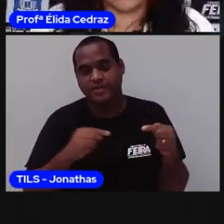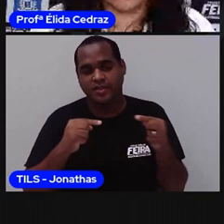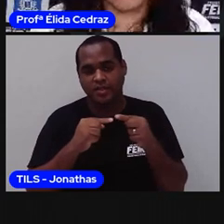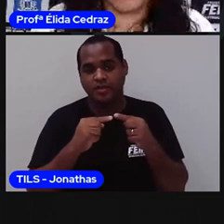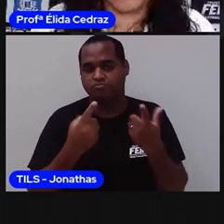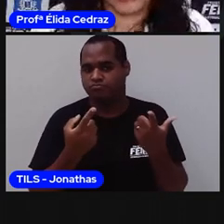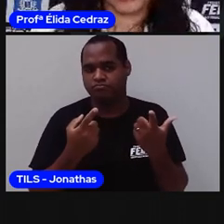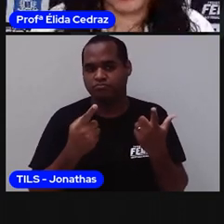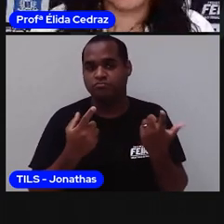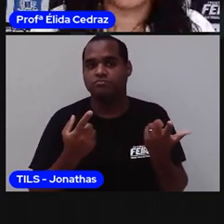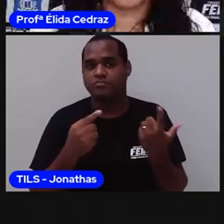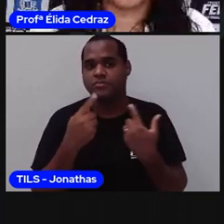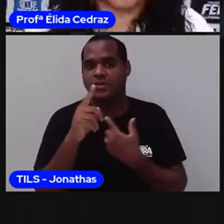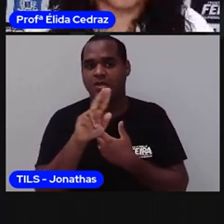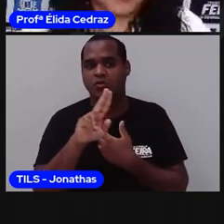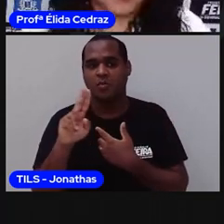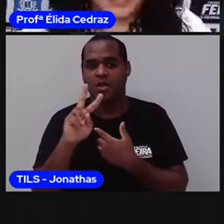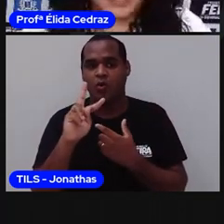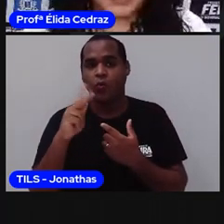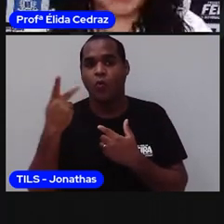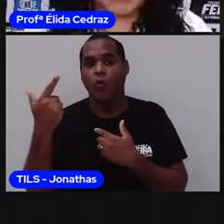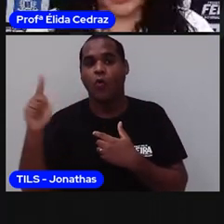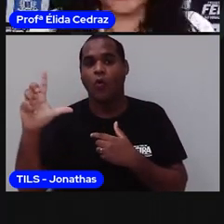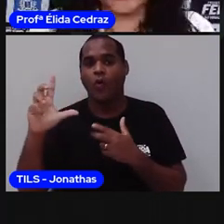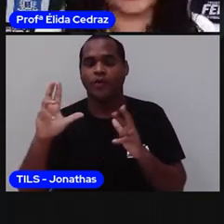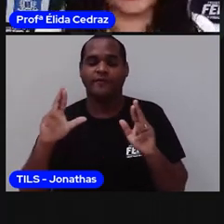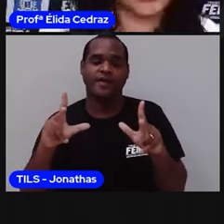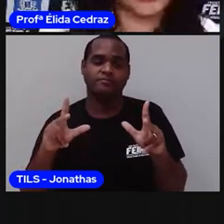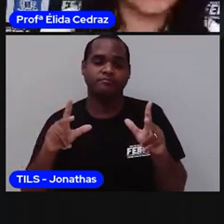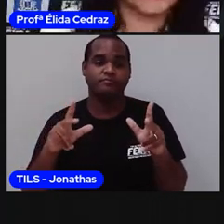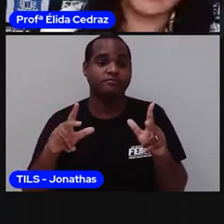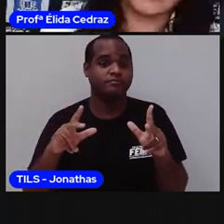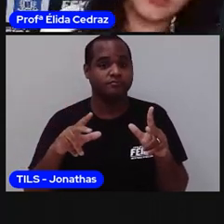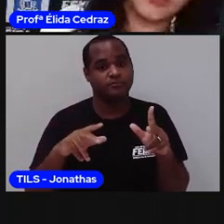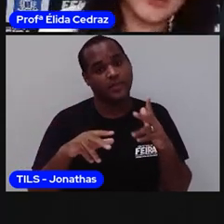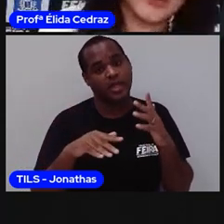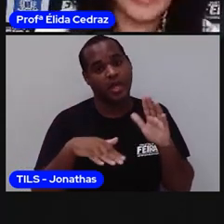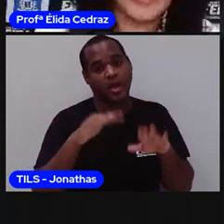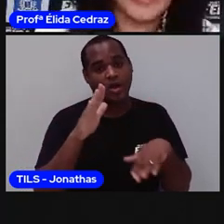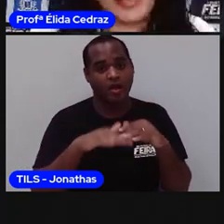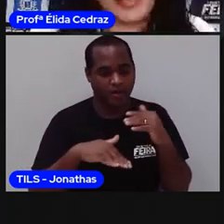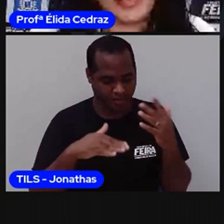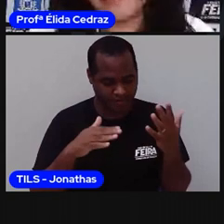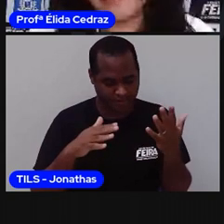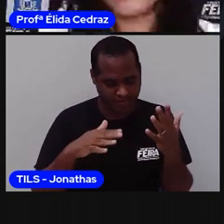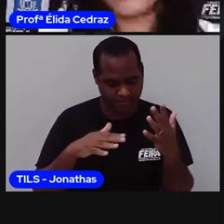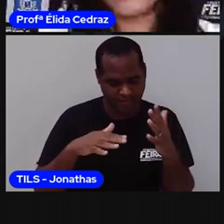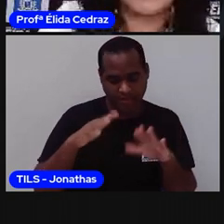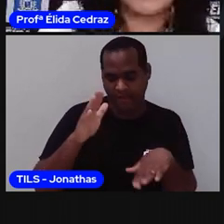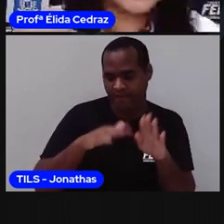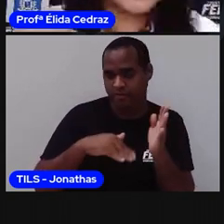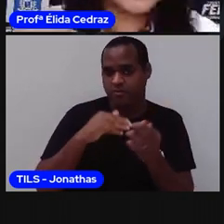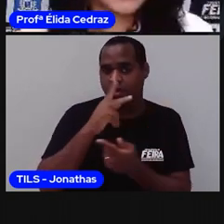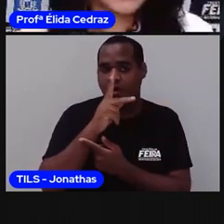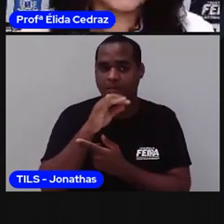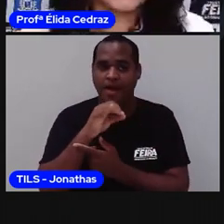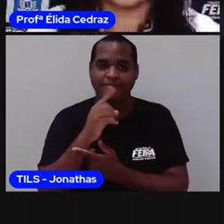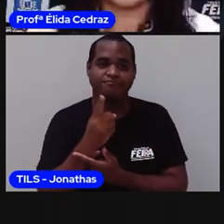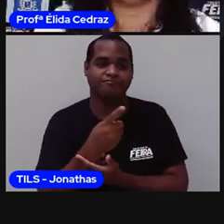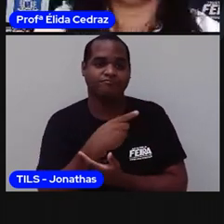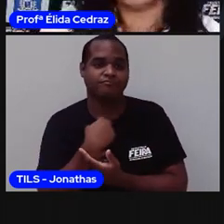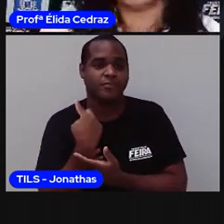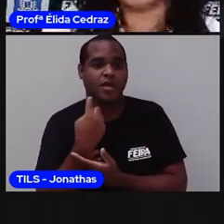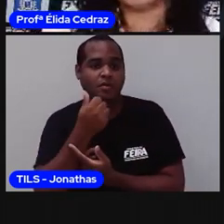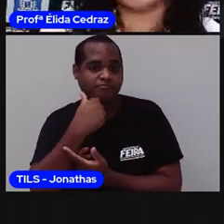sobrenomes diferentes. Por exemplo, quando o papai faleceu, a mamãe casou de